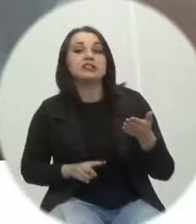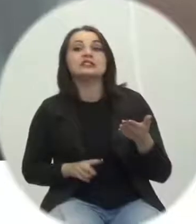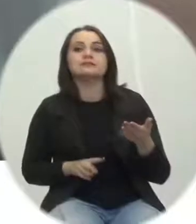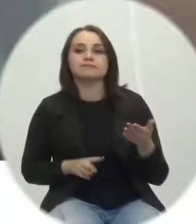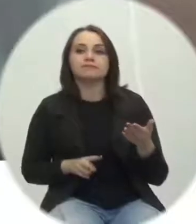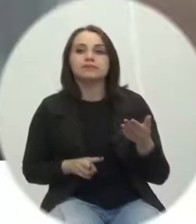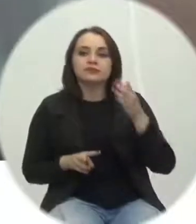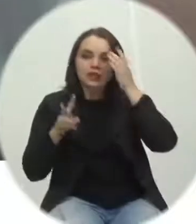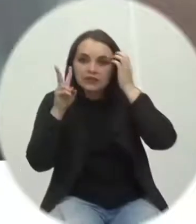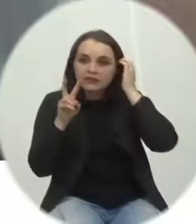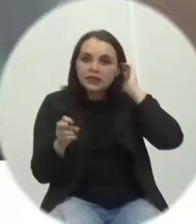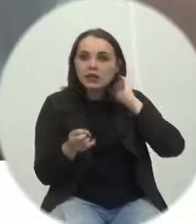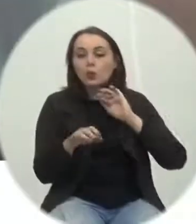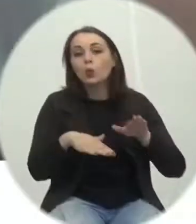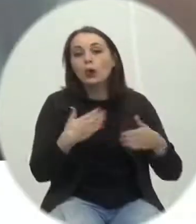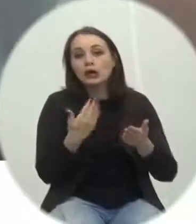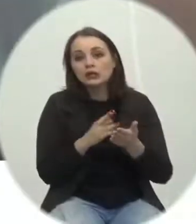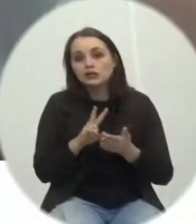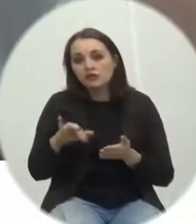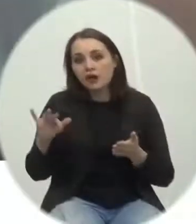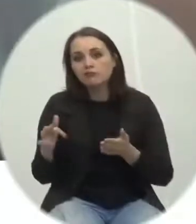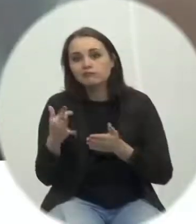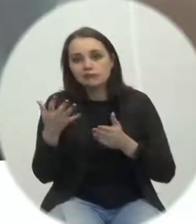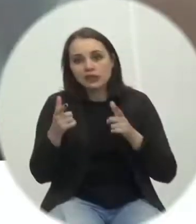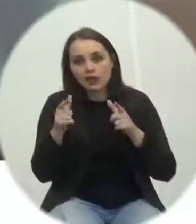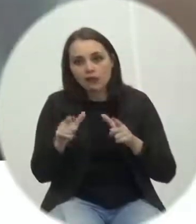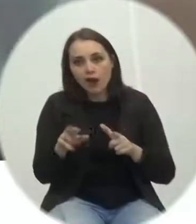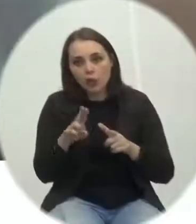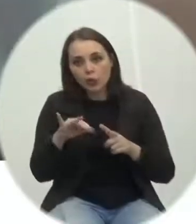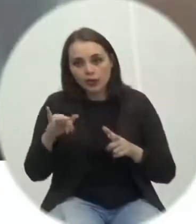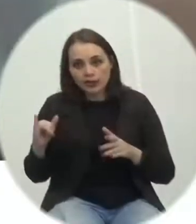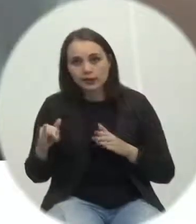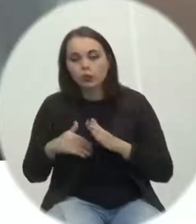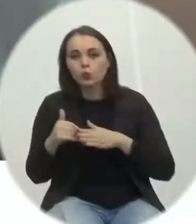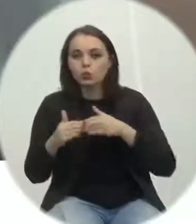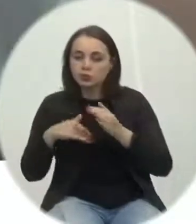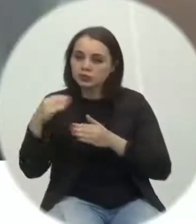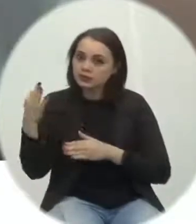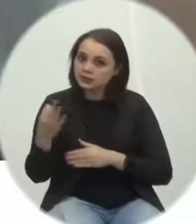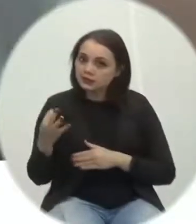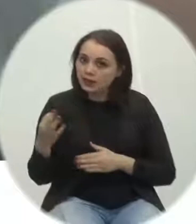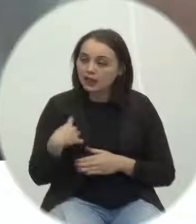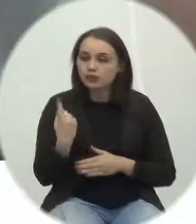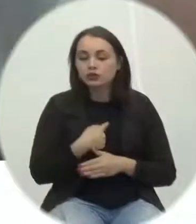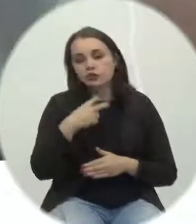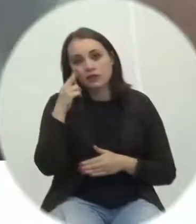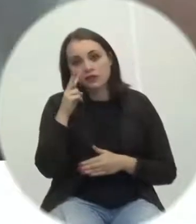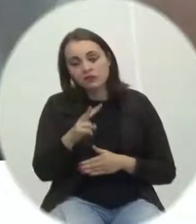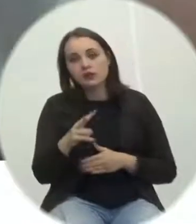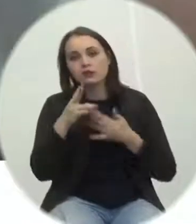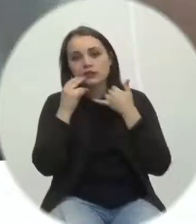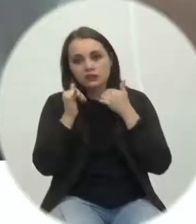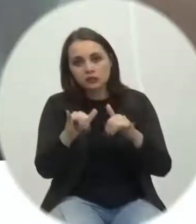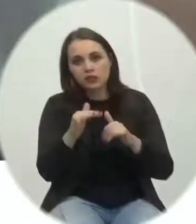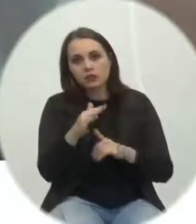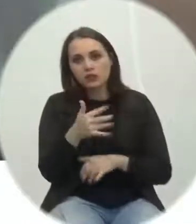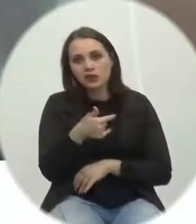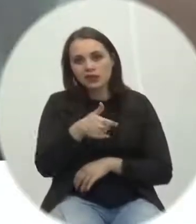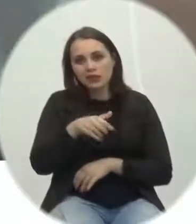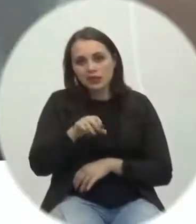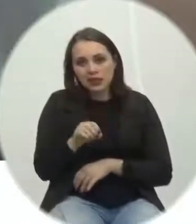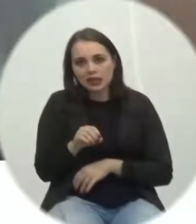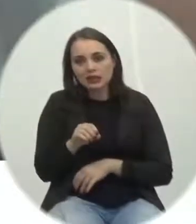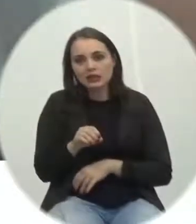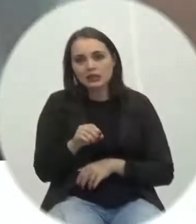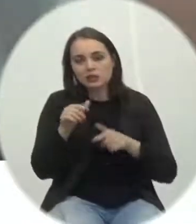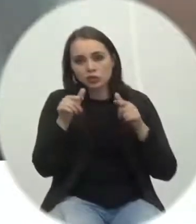quando serão instaladas a princípio a gente está vendo que está acompanhando as informações deve ser 10 deve ser instalado 10